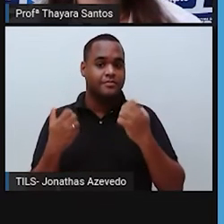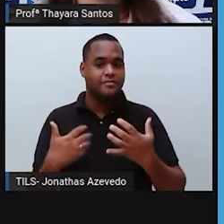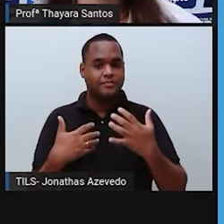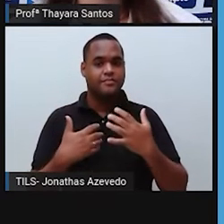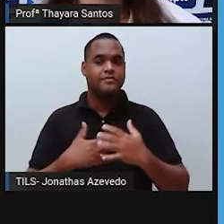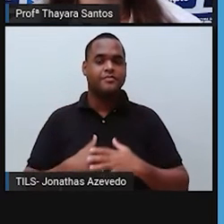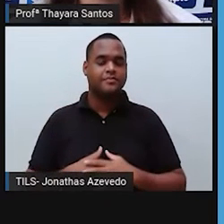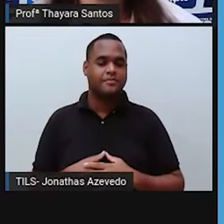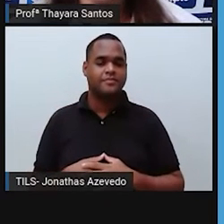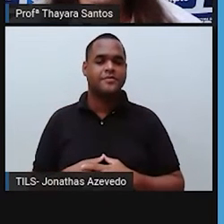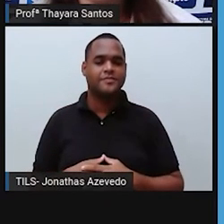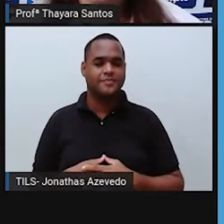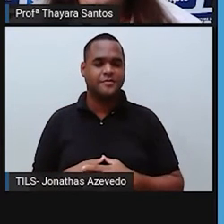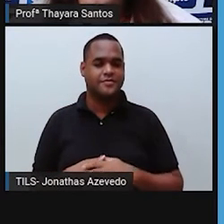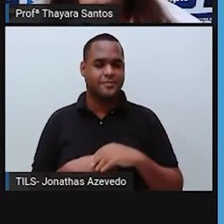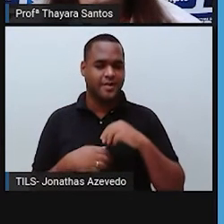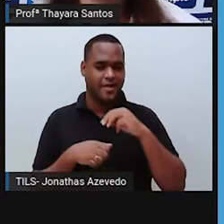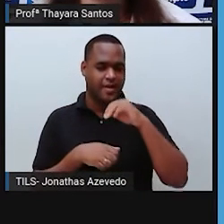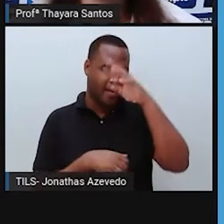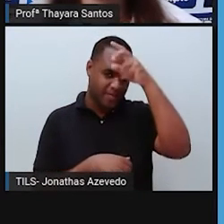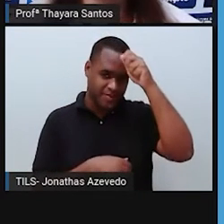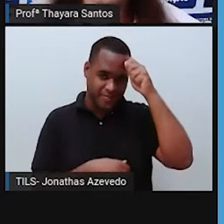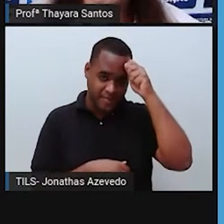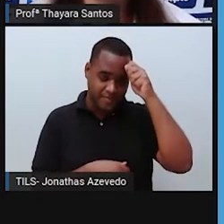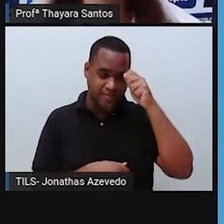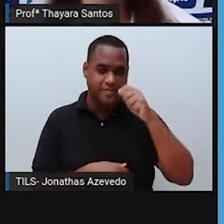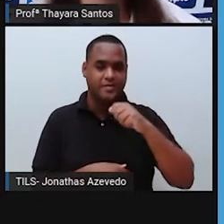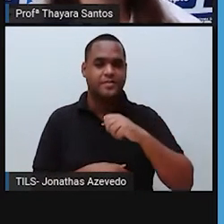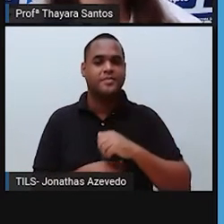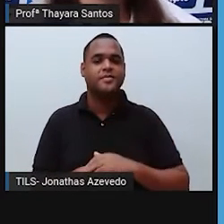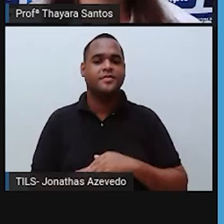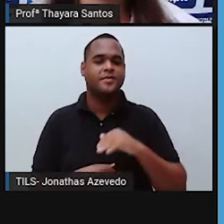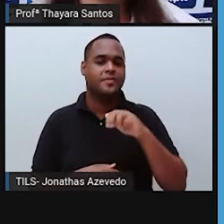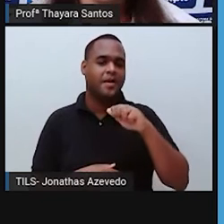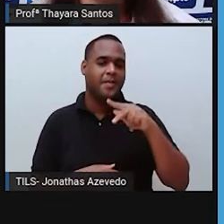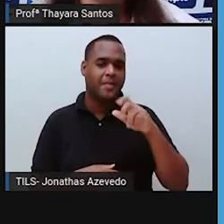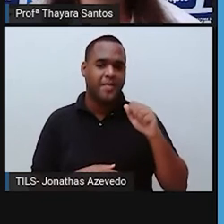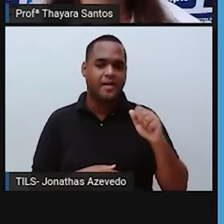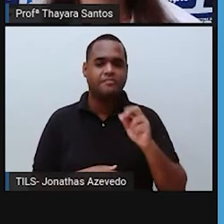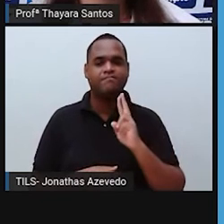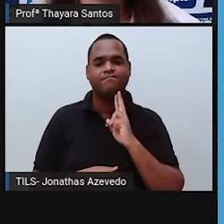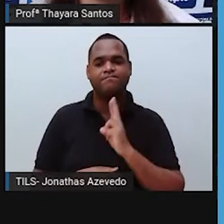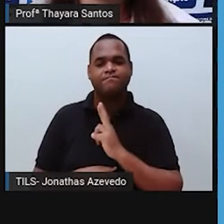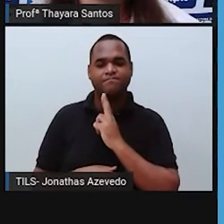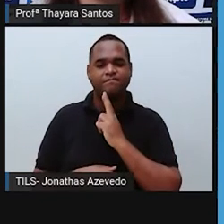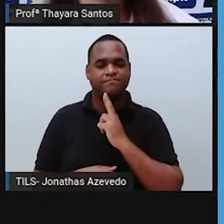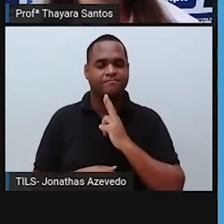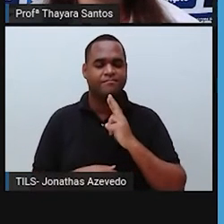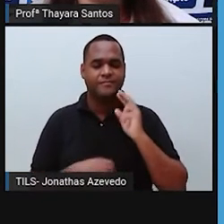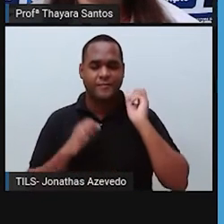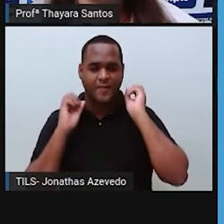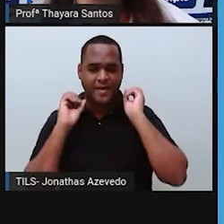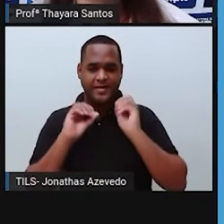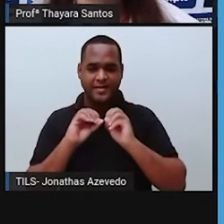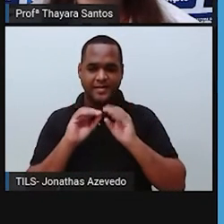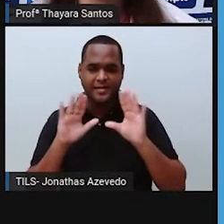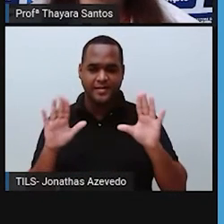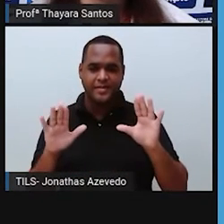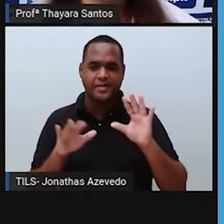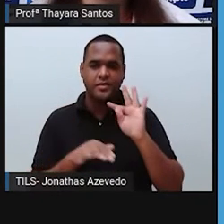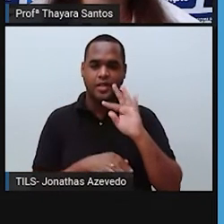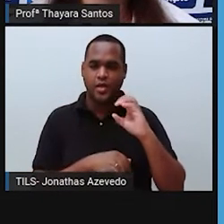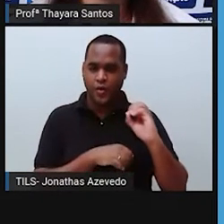têm o bioma Amazônia? Então, Amapá, Roraima, o Acre, Tocantins, Mato